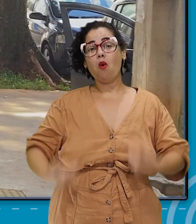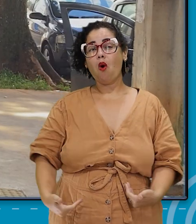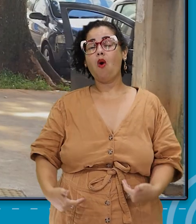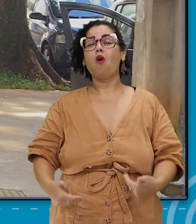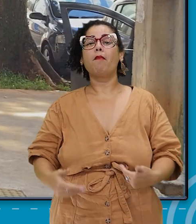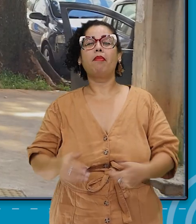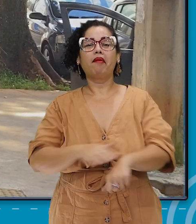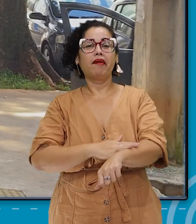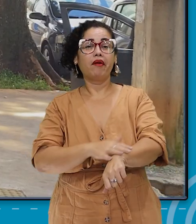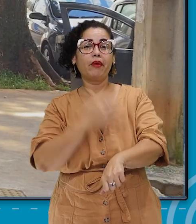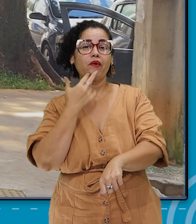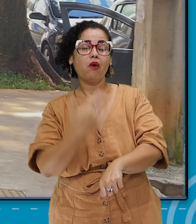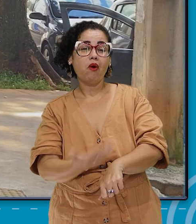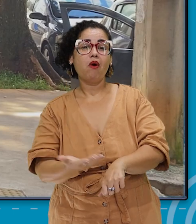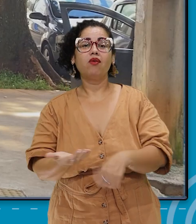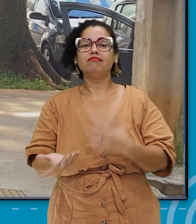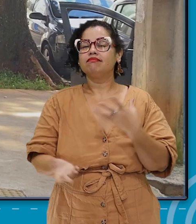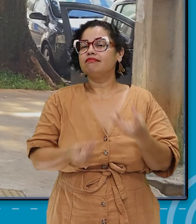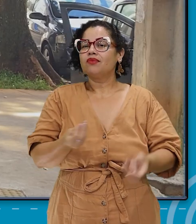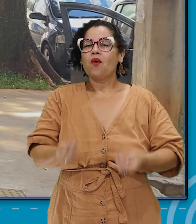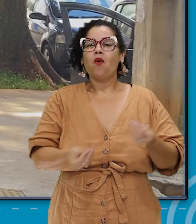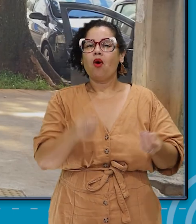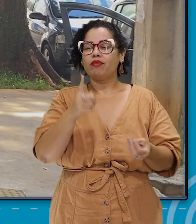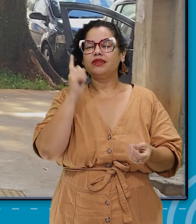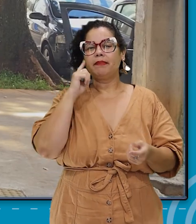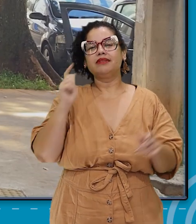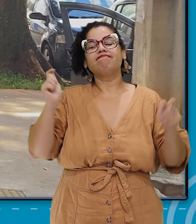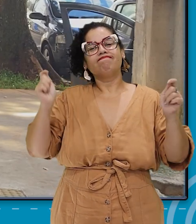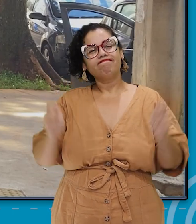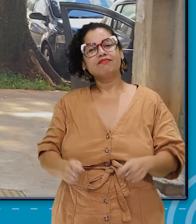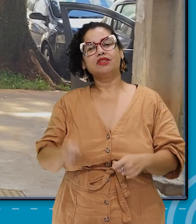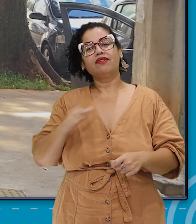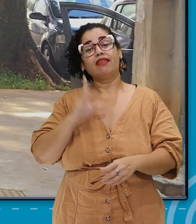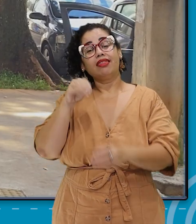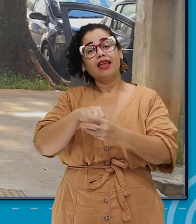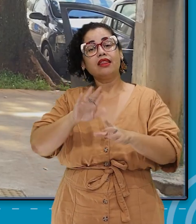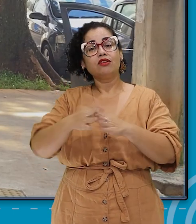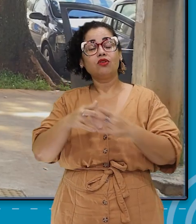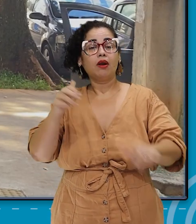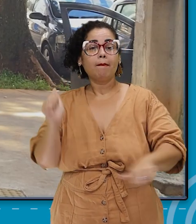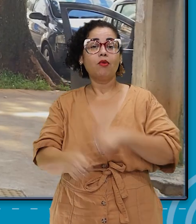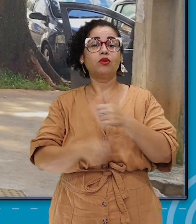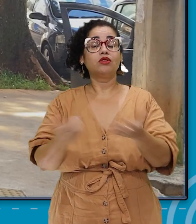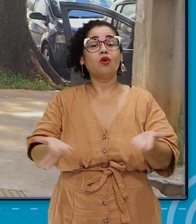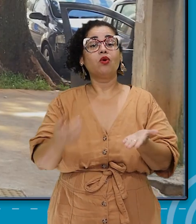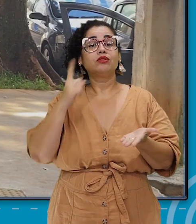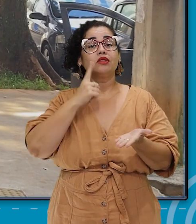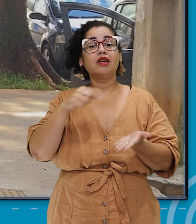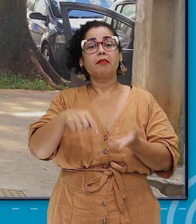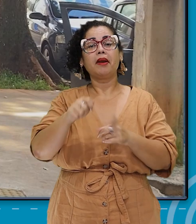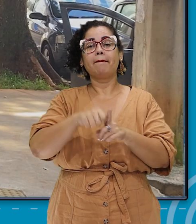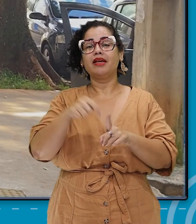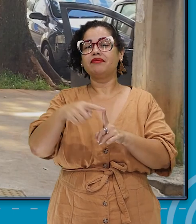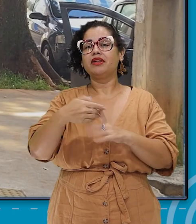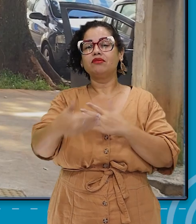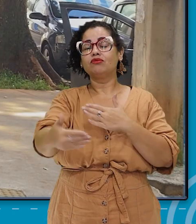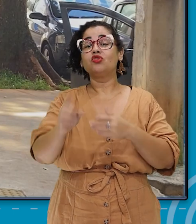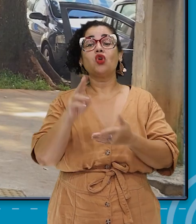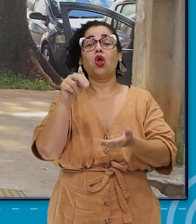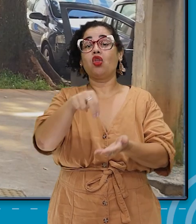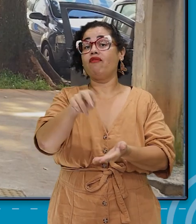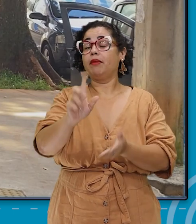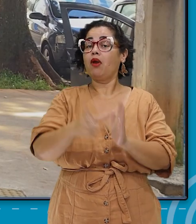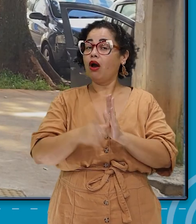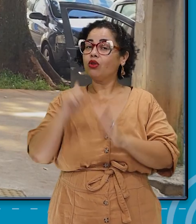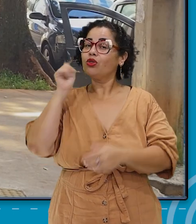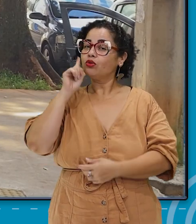o corpo, sobre o tom de pele, né? Como é que você acredita que isso pode ser feito lá, na escola, hoje, nessa semana, no mês que vem, e não só